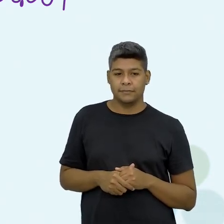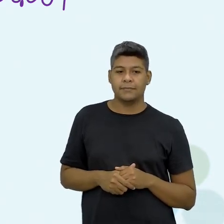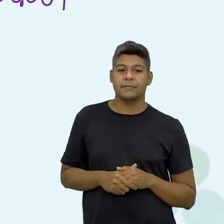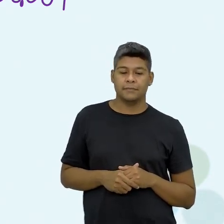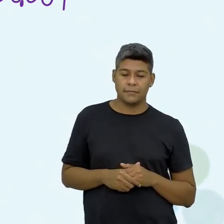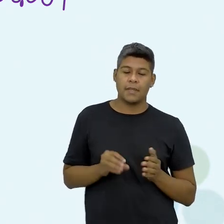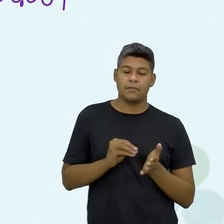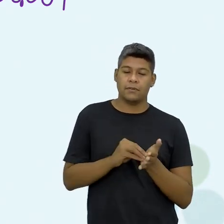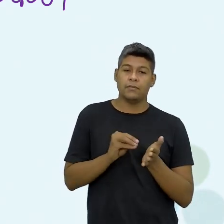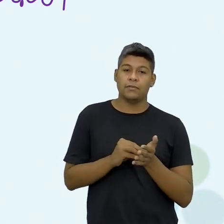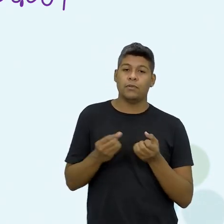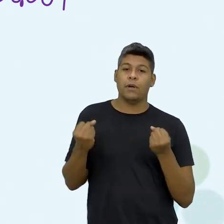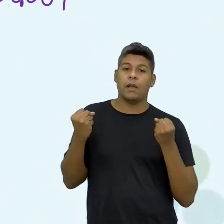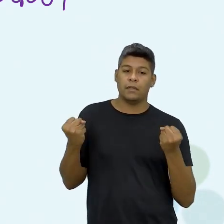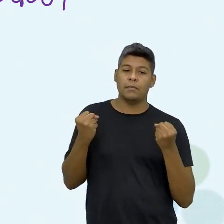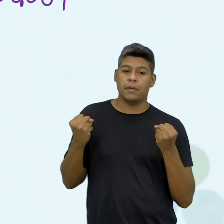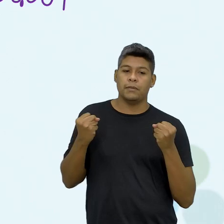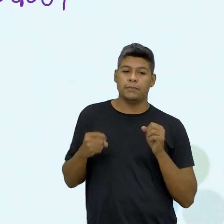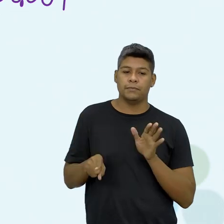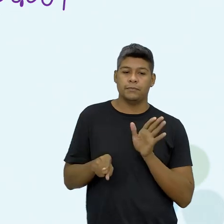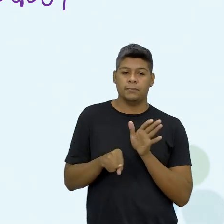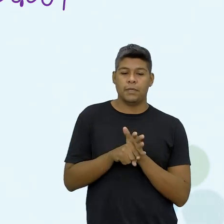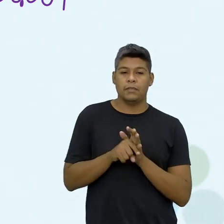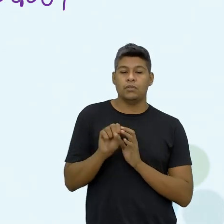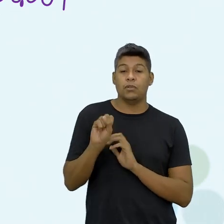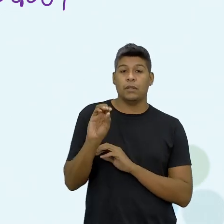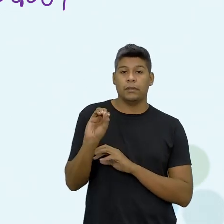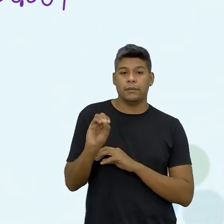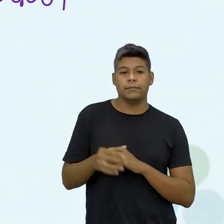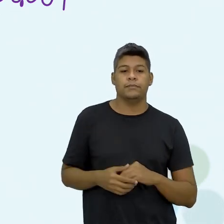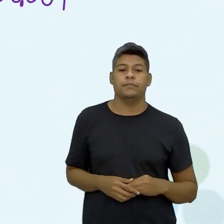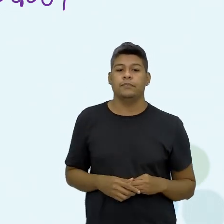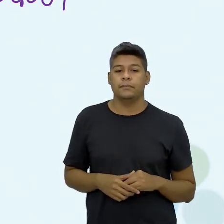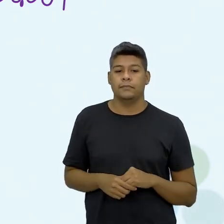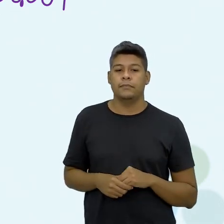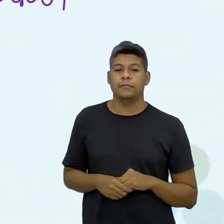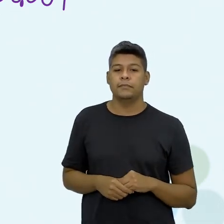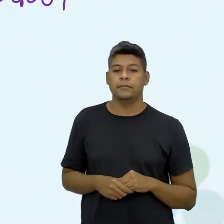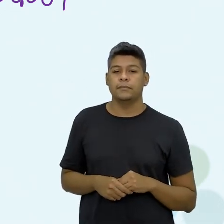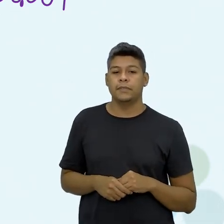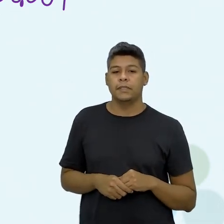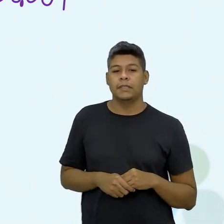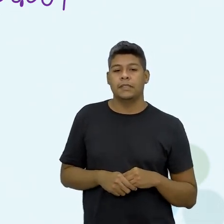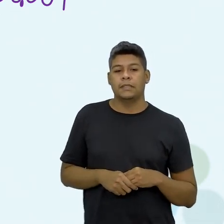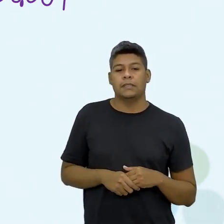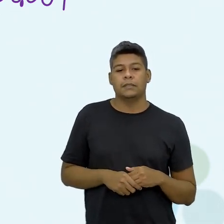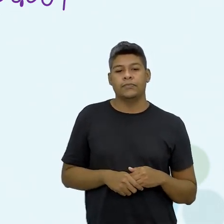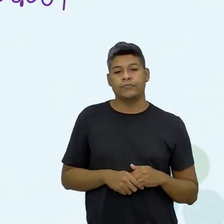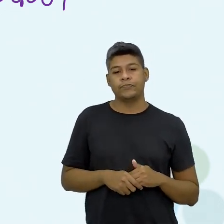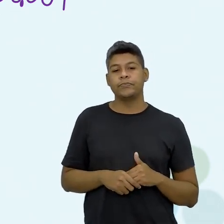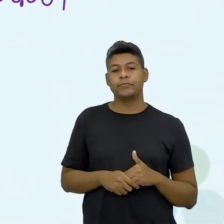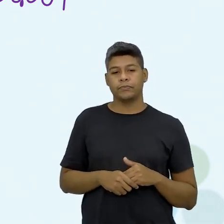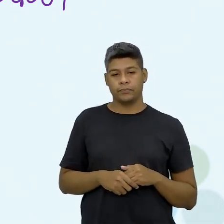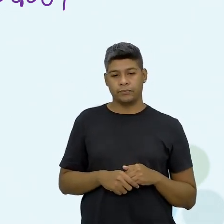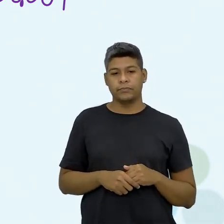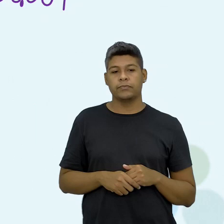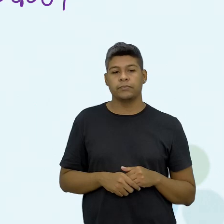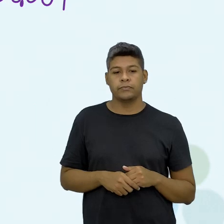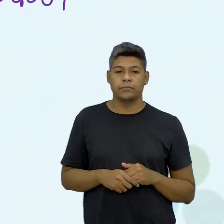a academia não foi, menos R$ 80, R$ 5, R